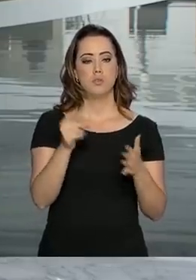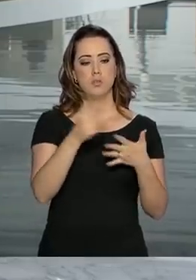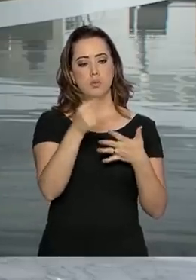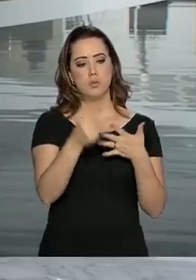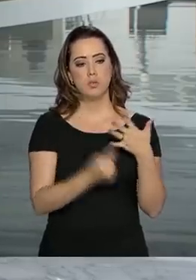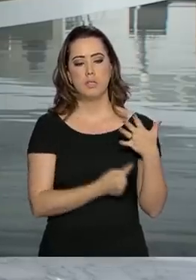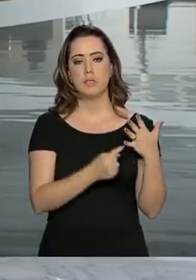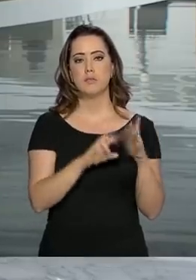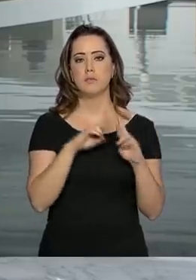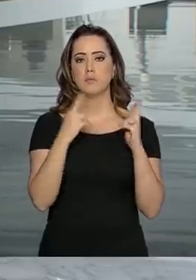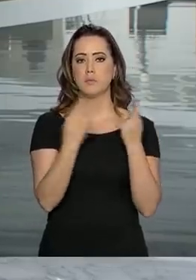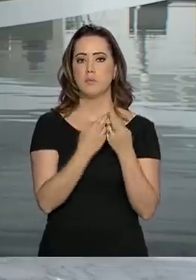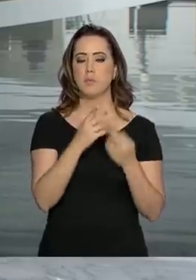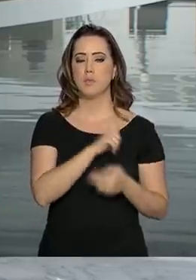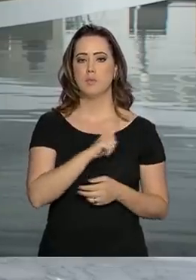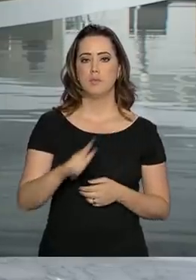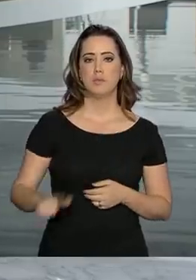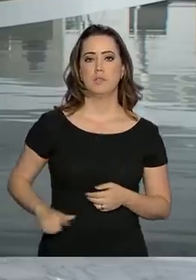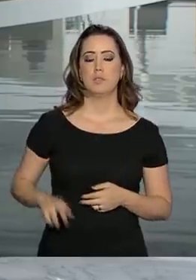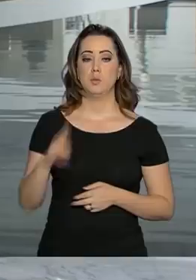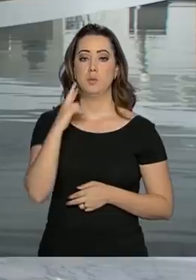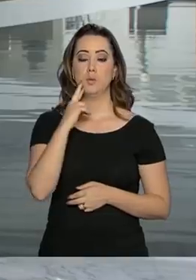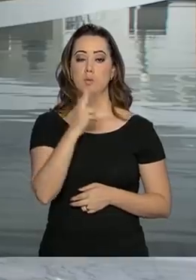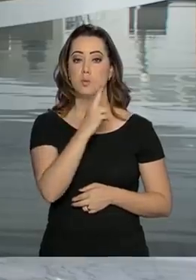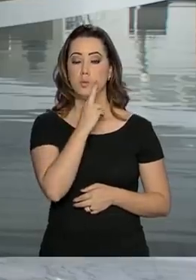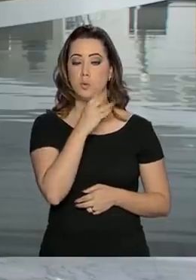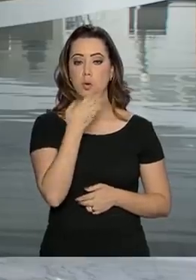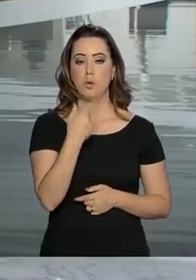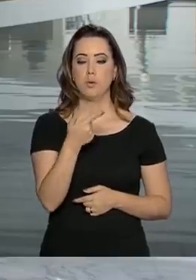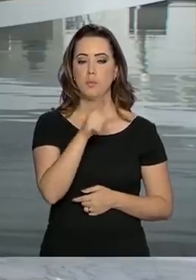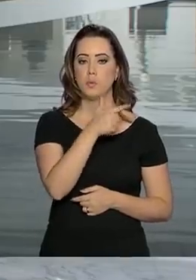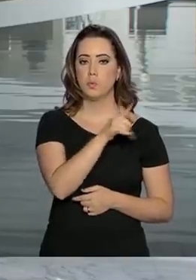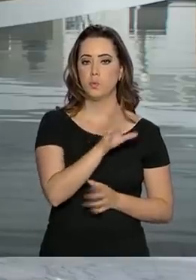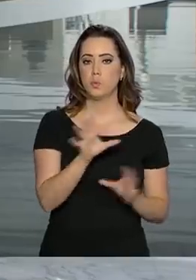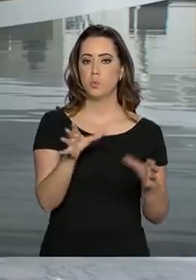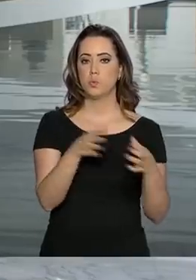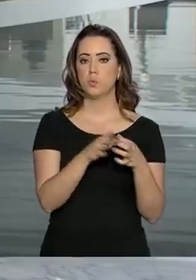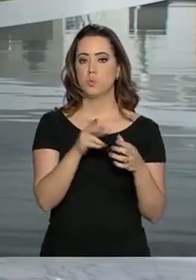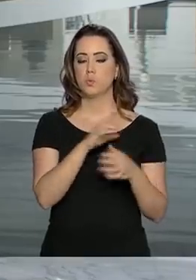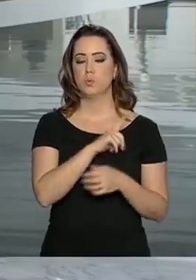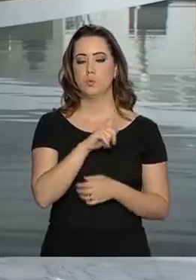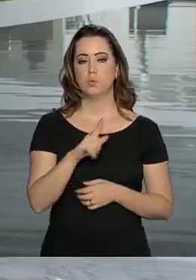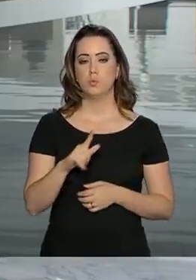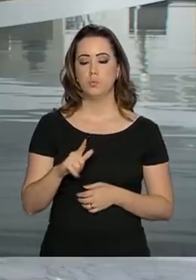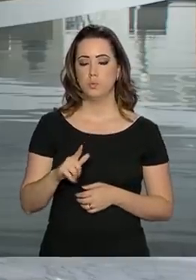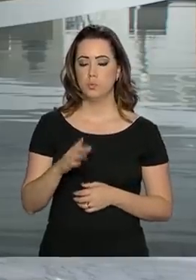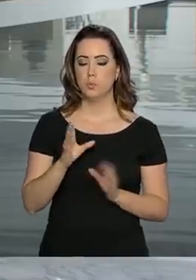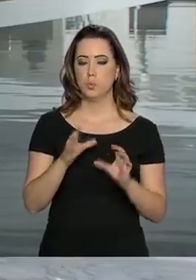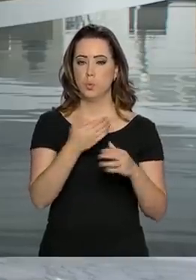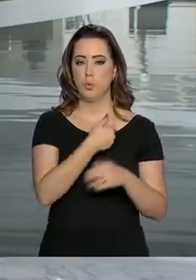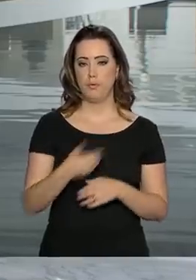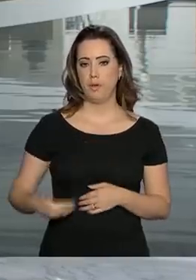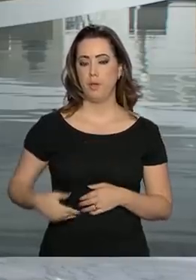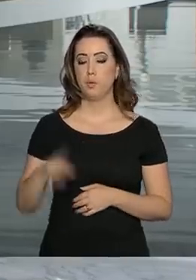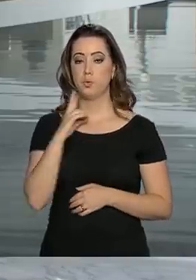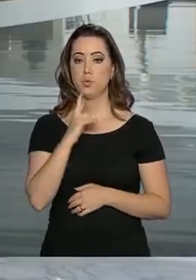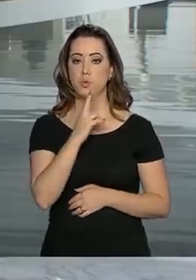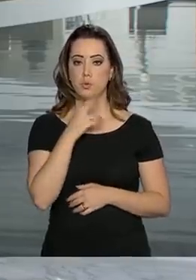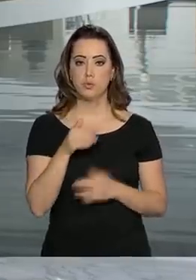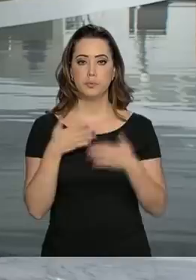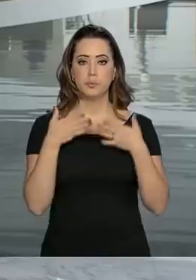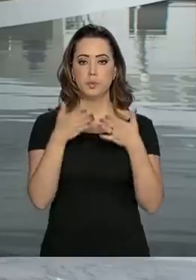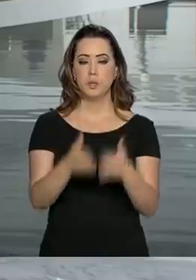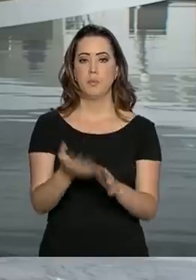dessa reunião o governador de Roraima, Antônio Deinário e outros integrantes do governo do Estado que participam por meio